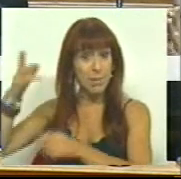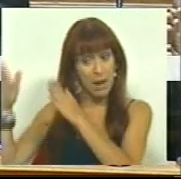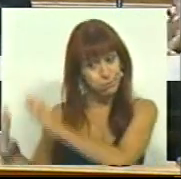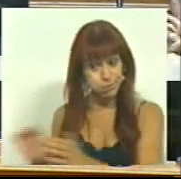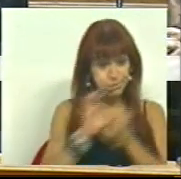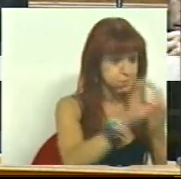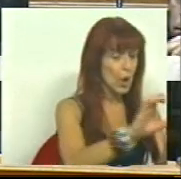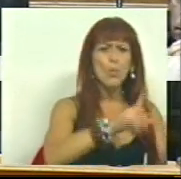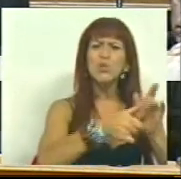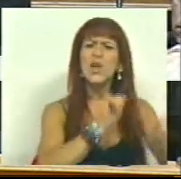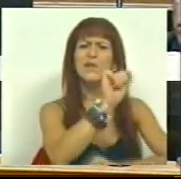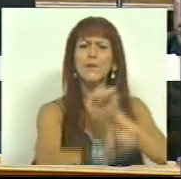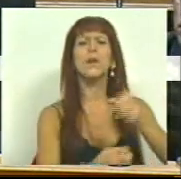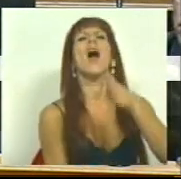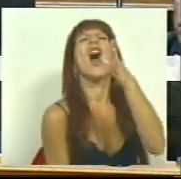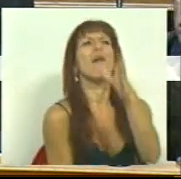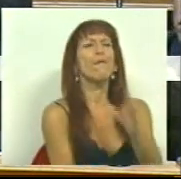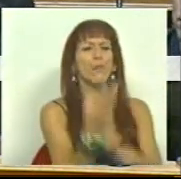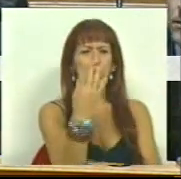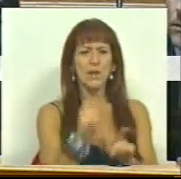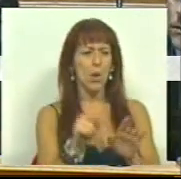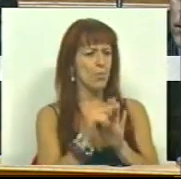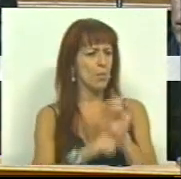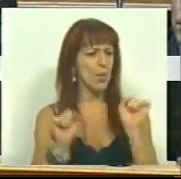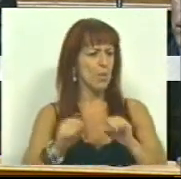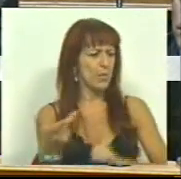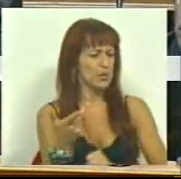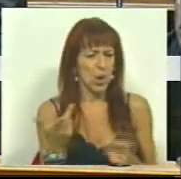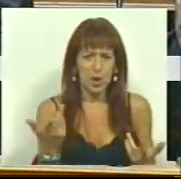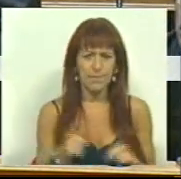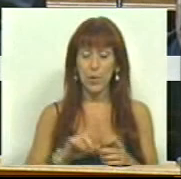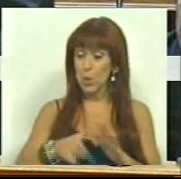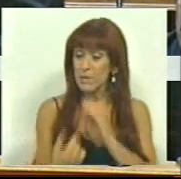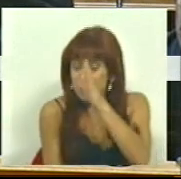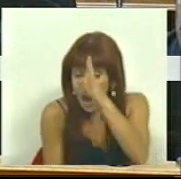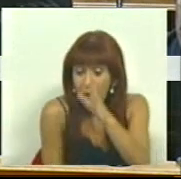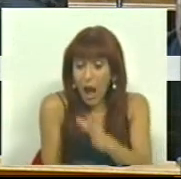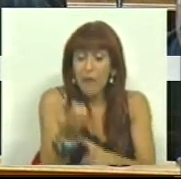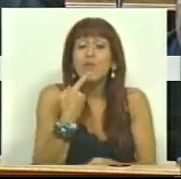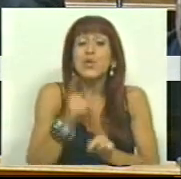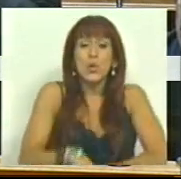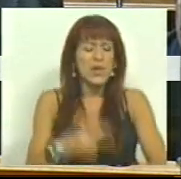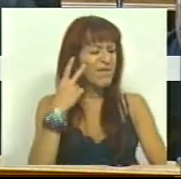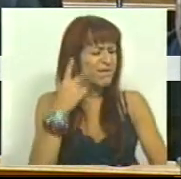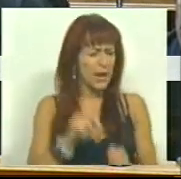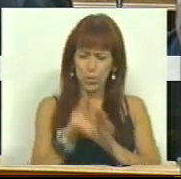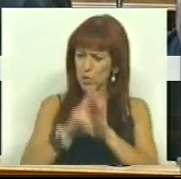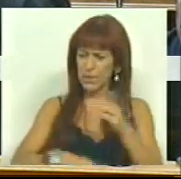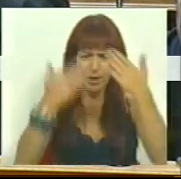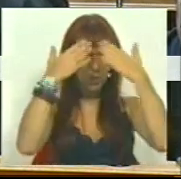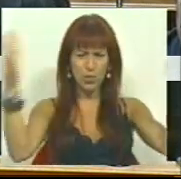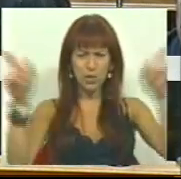tranche desse seu projeto de refundação do Memorando da Troika. Um projeto de refundação que vê no regime